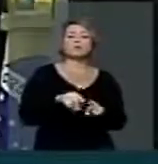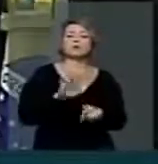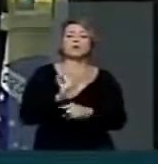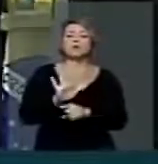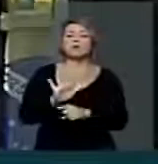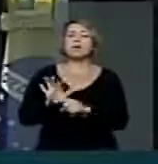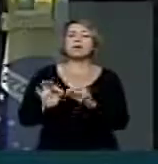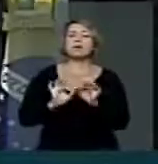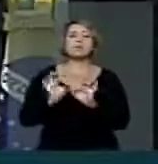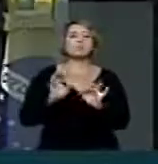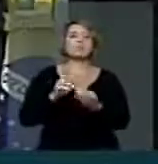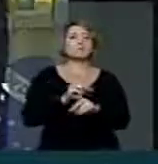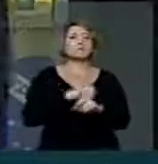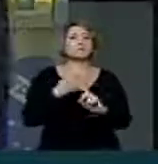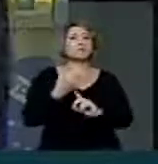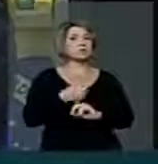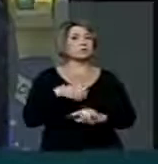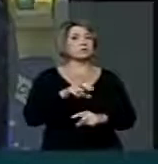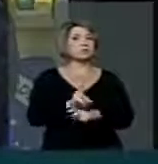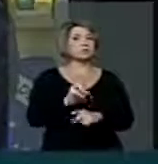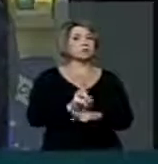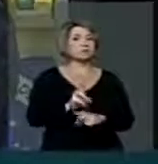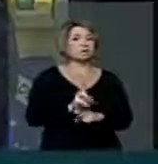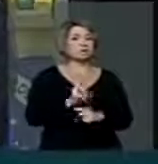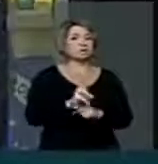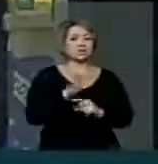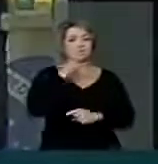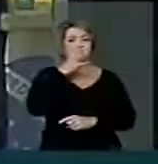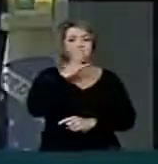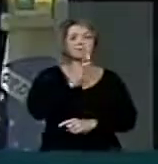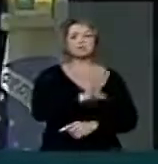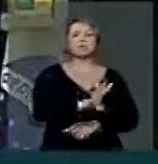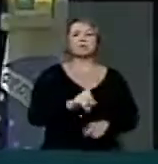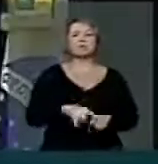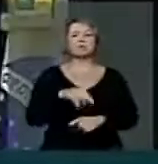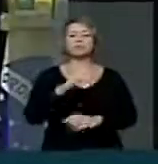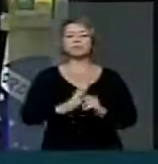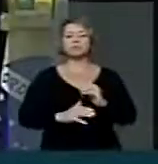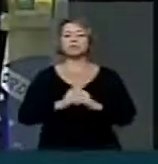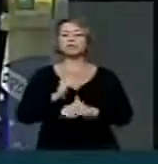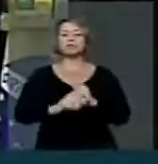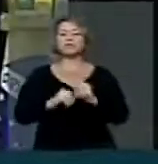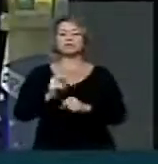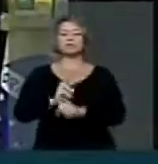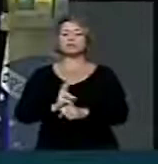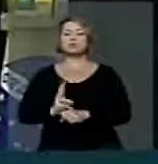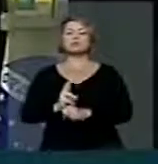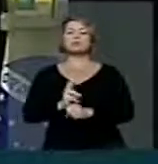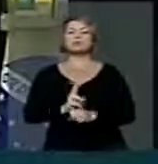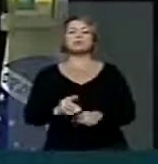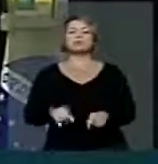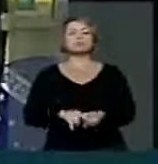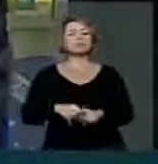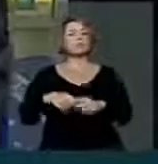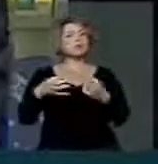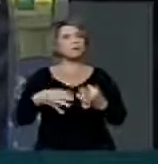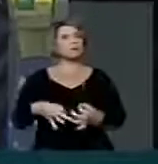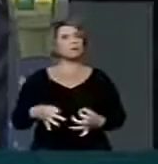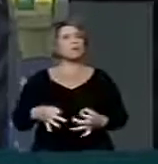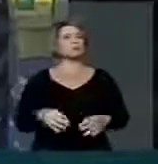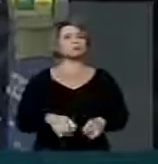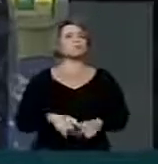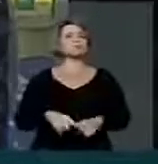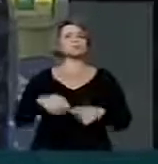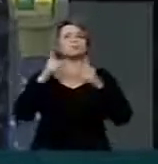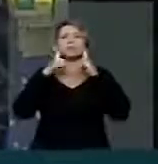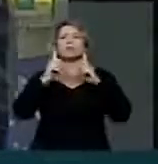sociedade se proteger, denunciar e atuar e controlar. É certo não